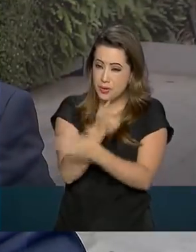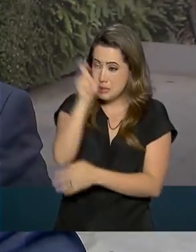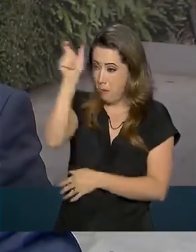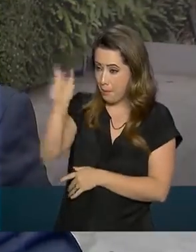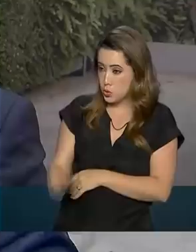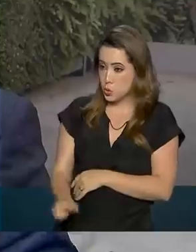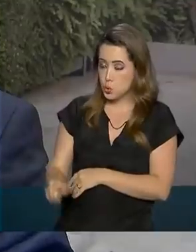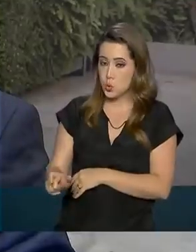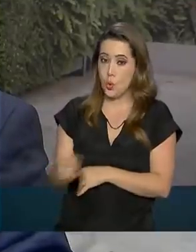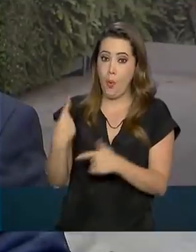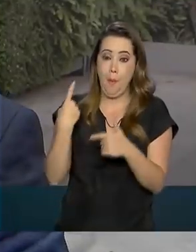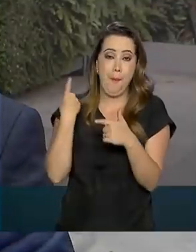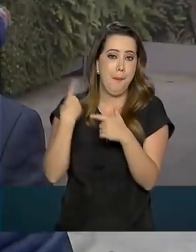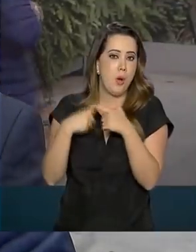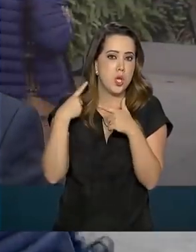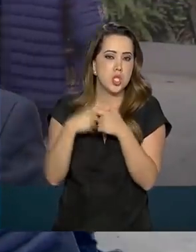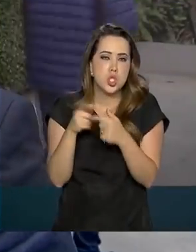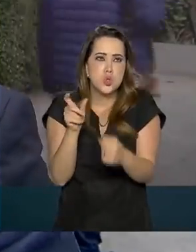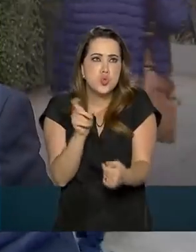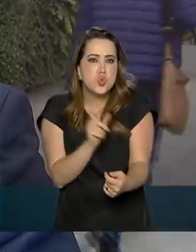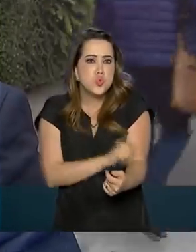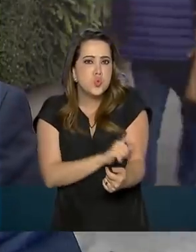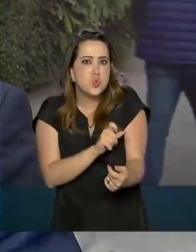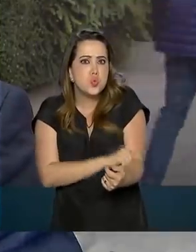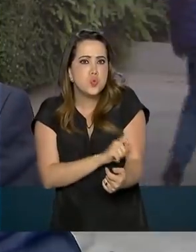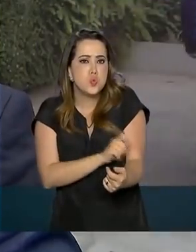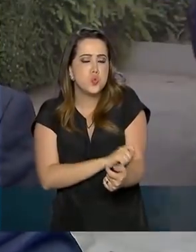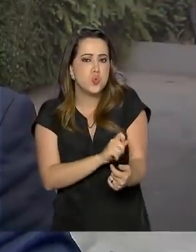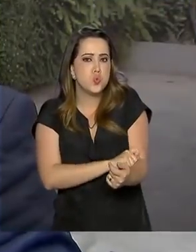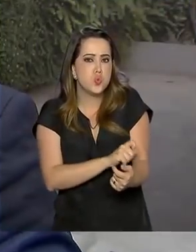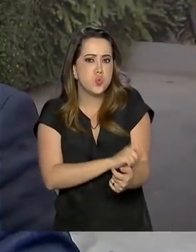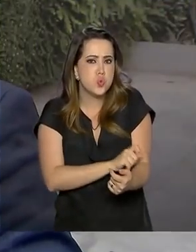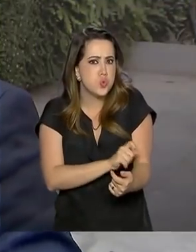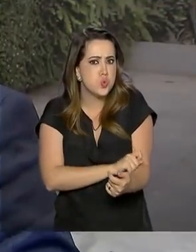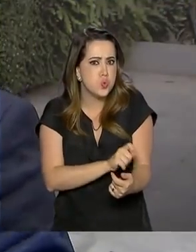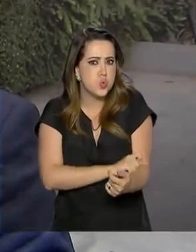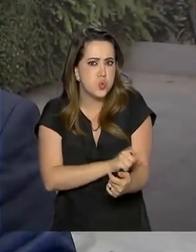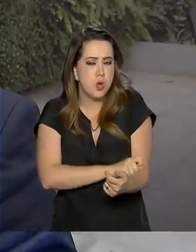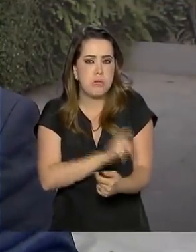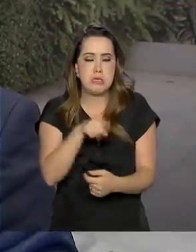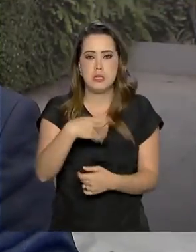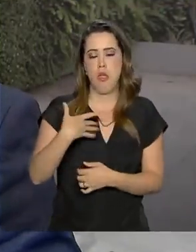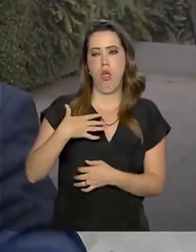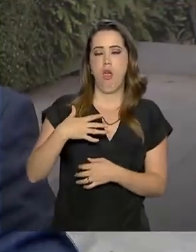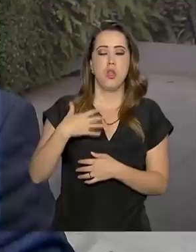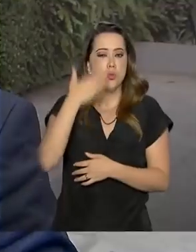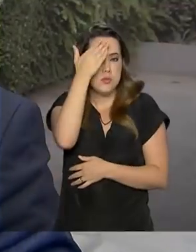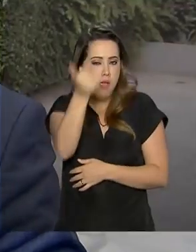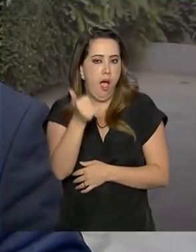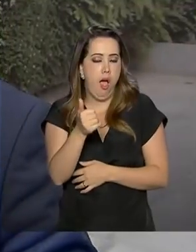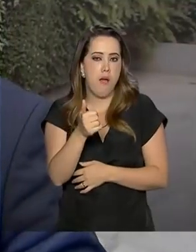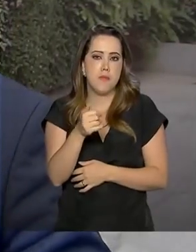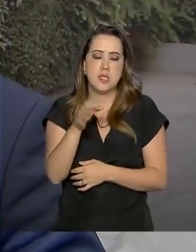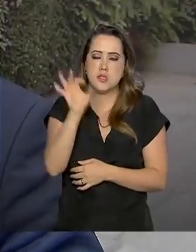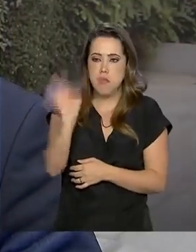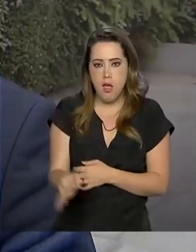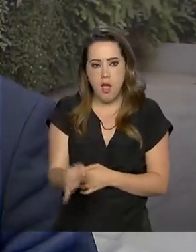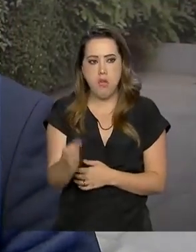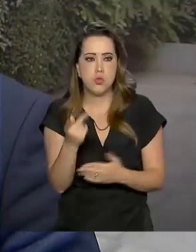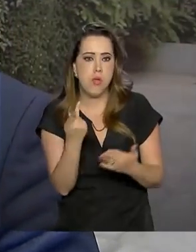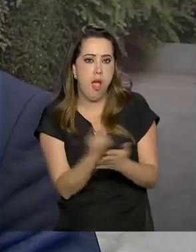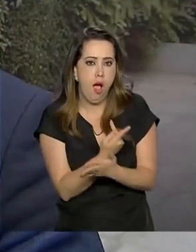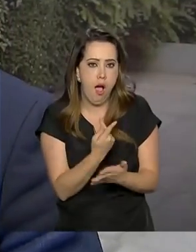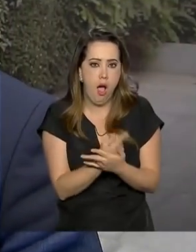paciente, por conta de um quadro grave de dependência química, tem a sua autonomia comprometida. E por conta disso, tem